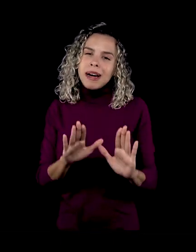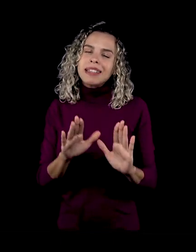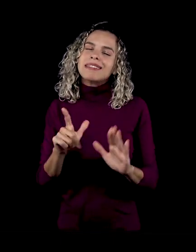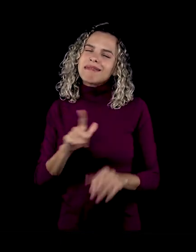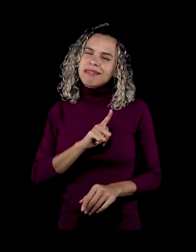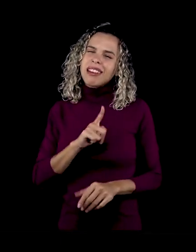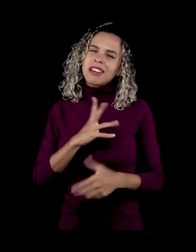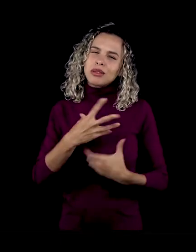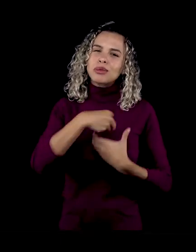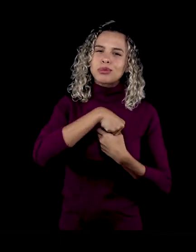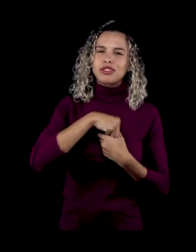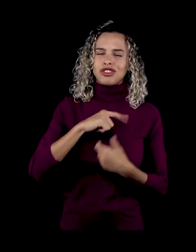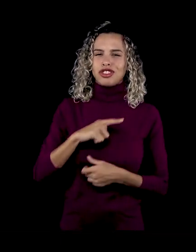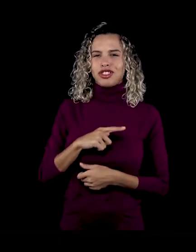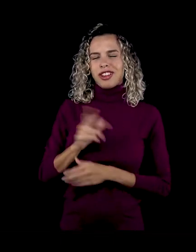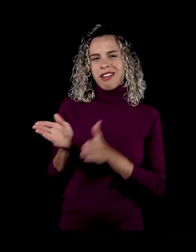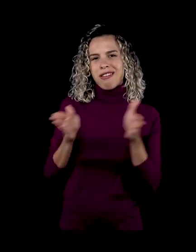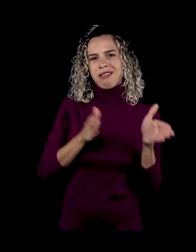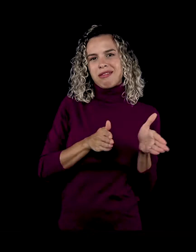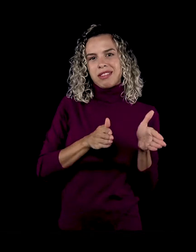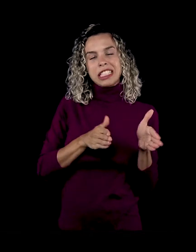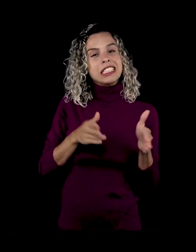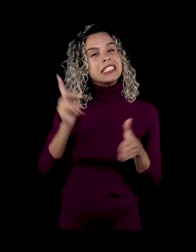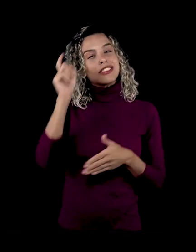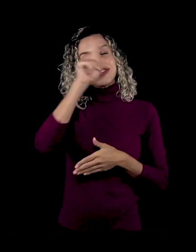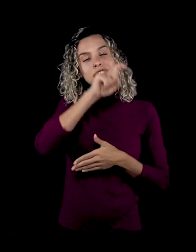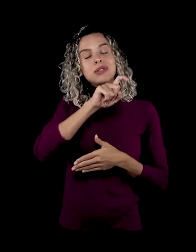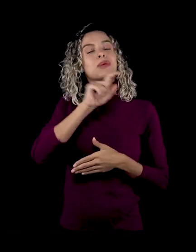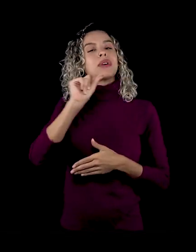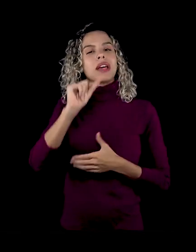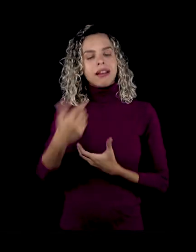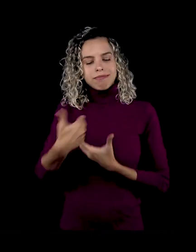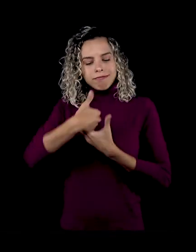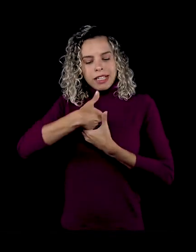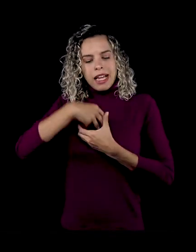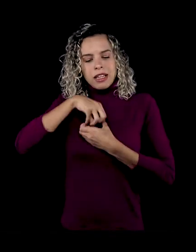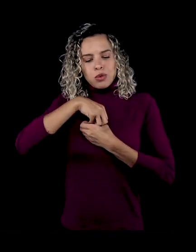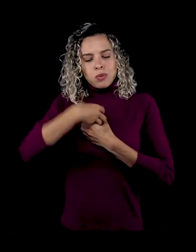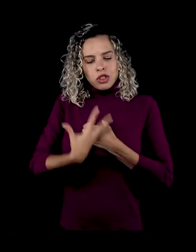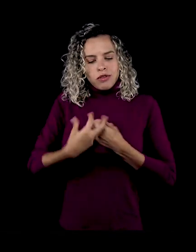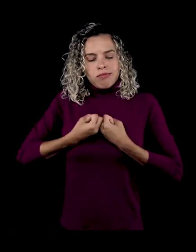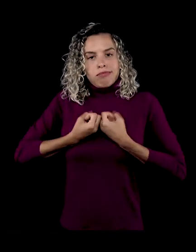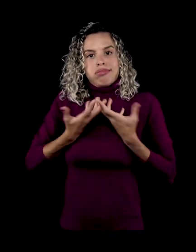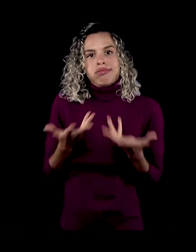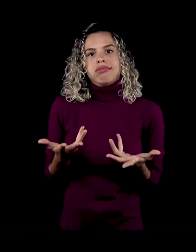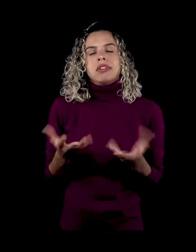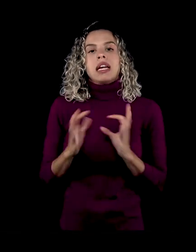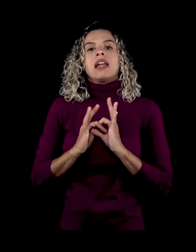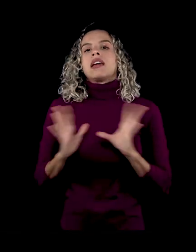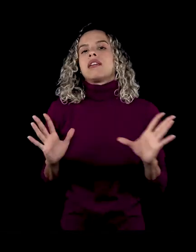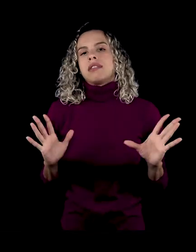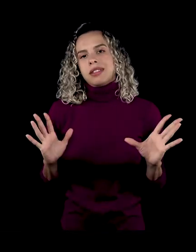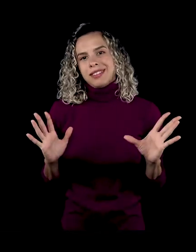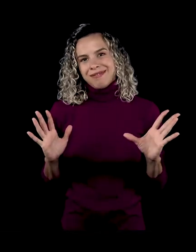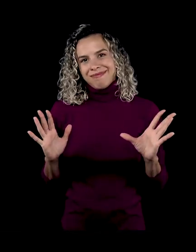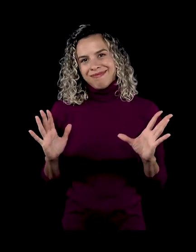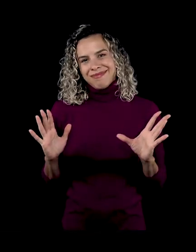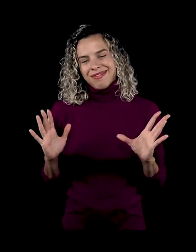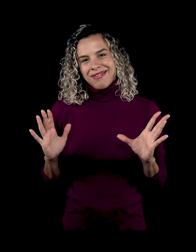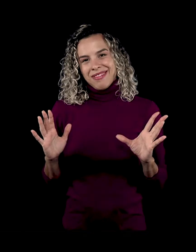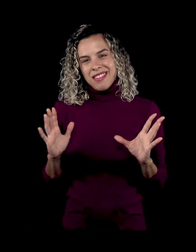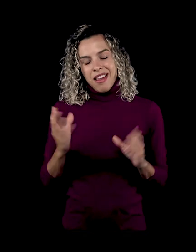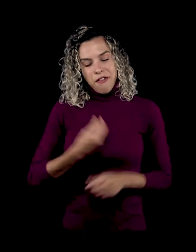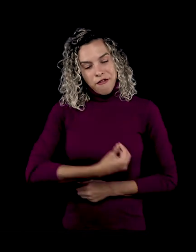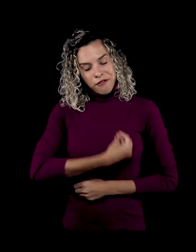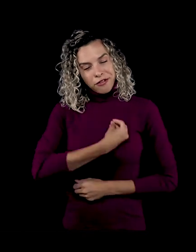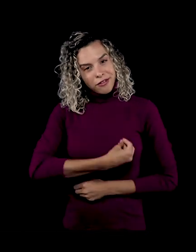subjetividade. A dificuldade é esse acesso, né? Então é buscar essa vida para